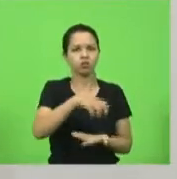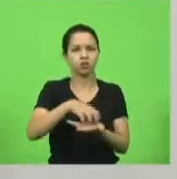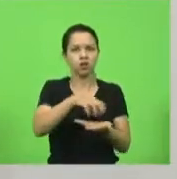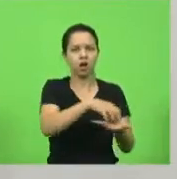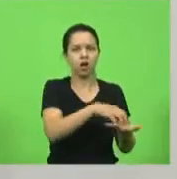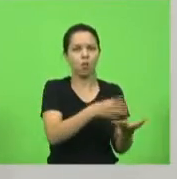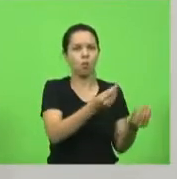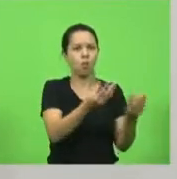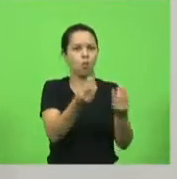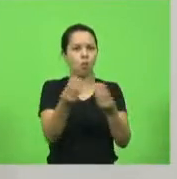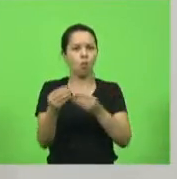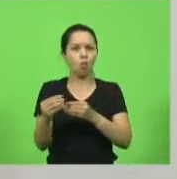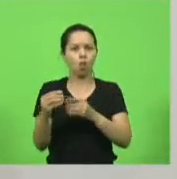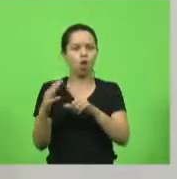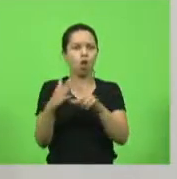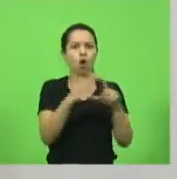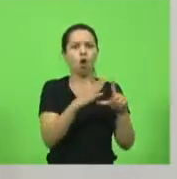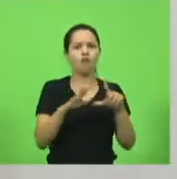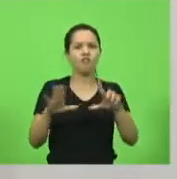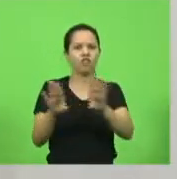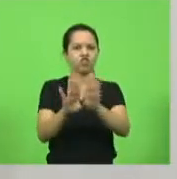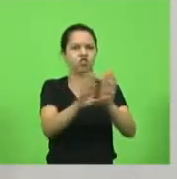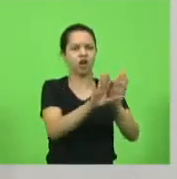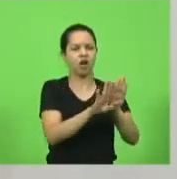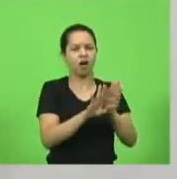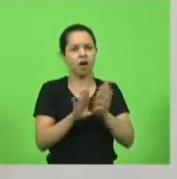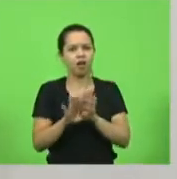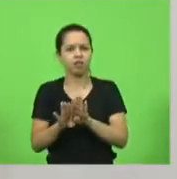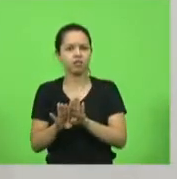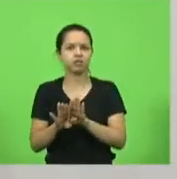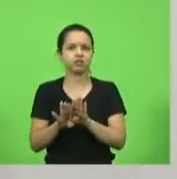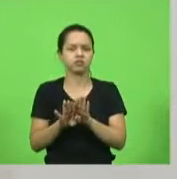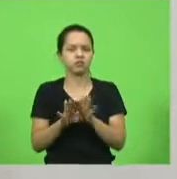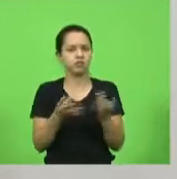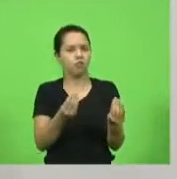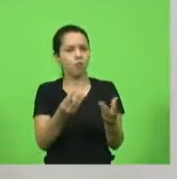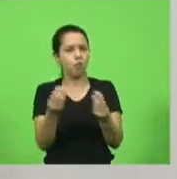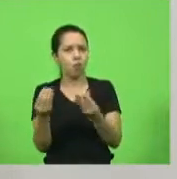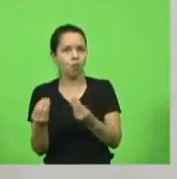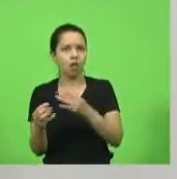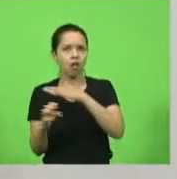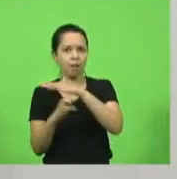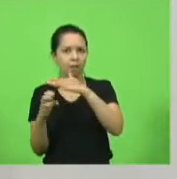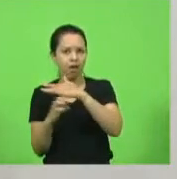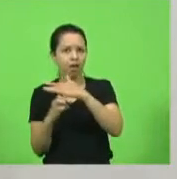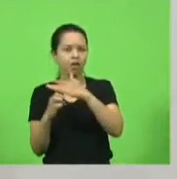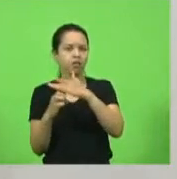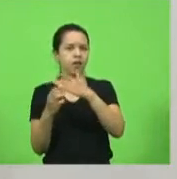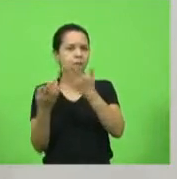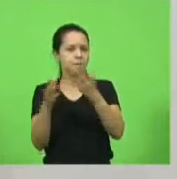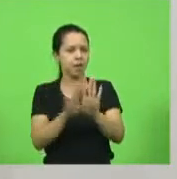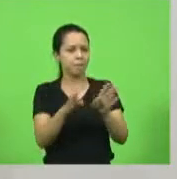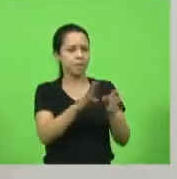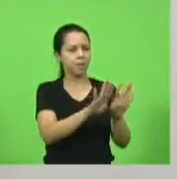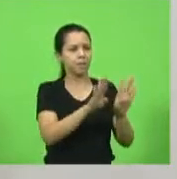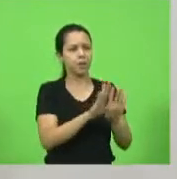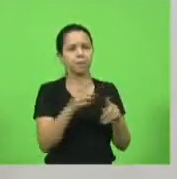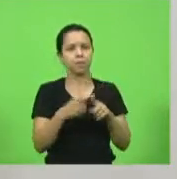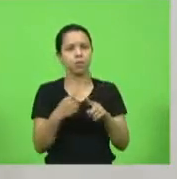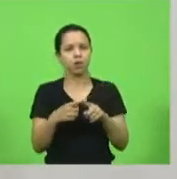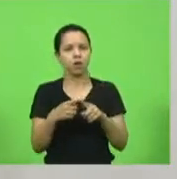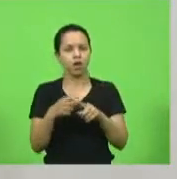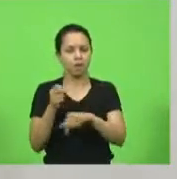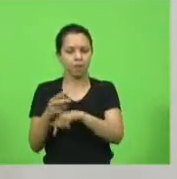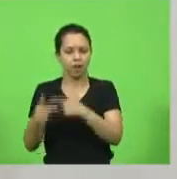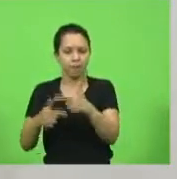fechadas vários empreendimentos com as portas lacradas por quê? porque não está gerando emprego